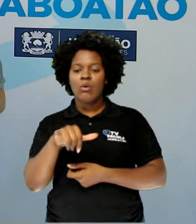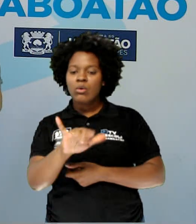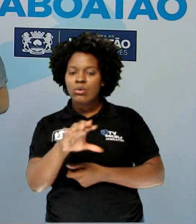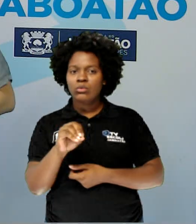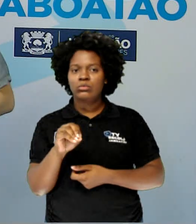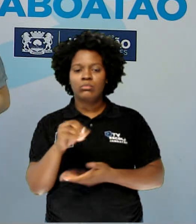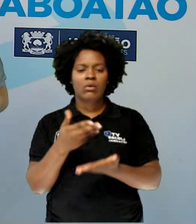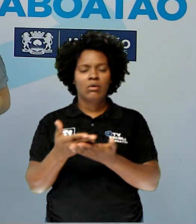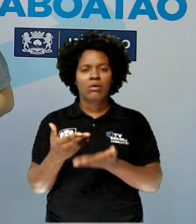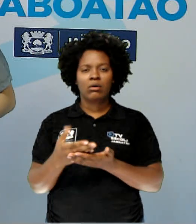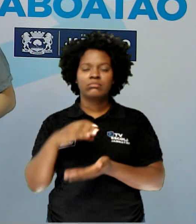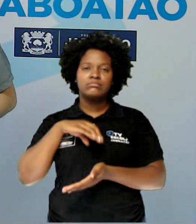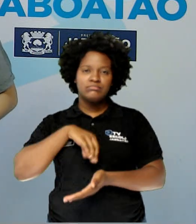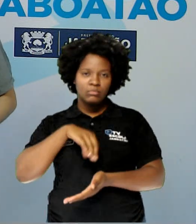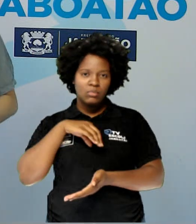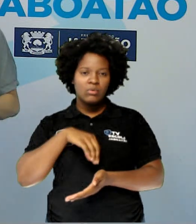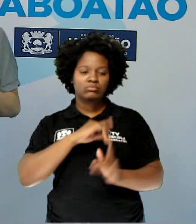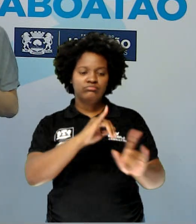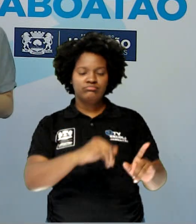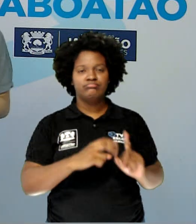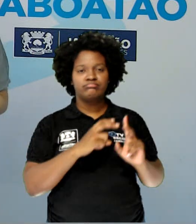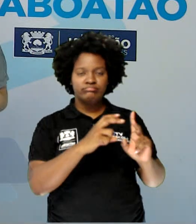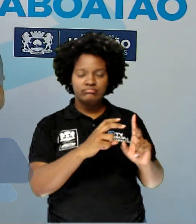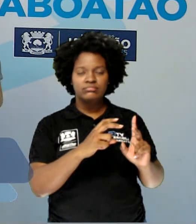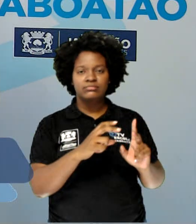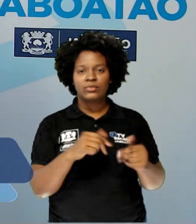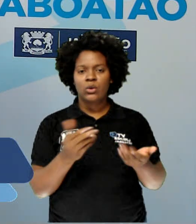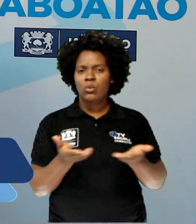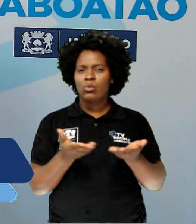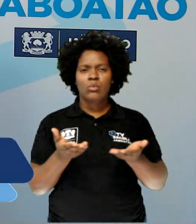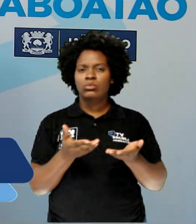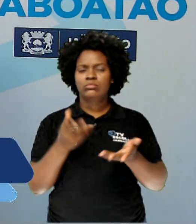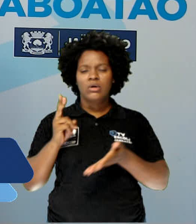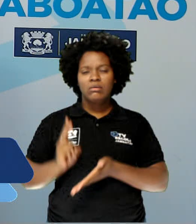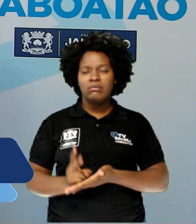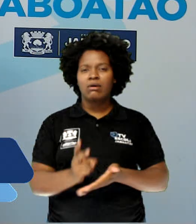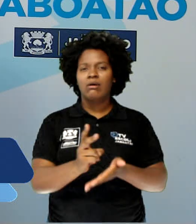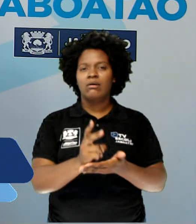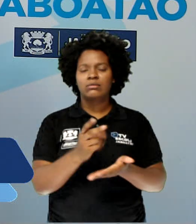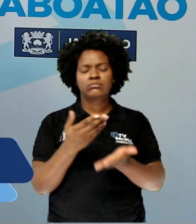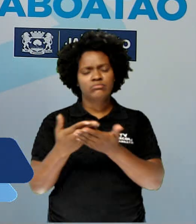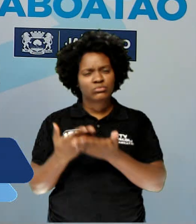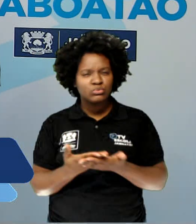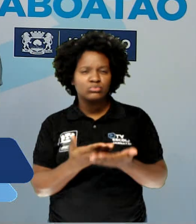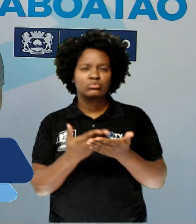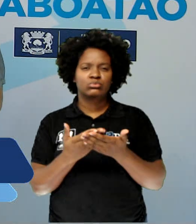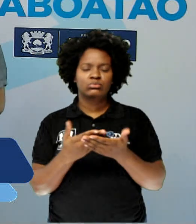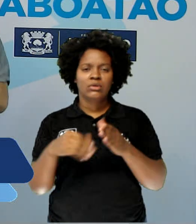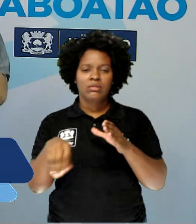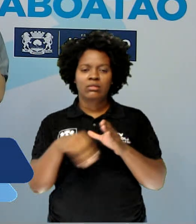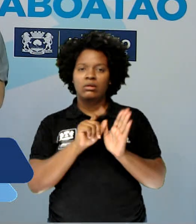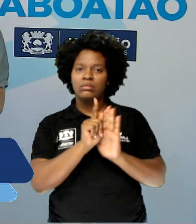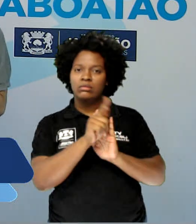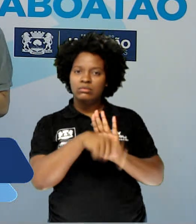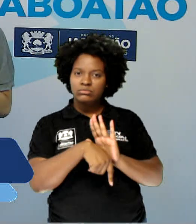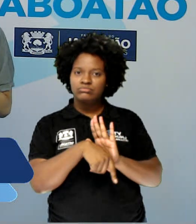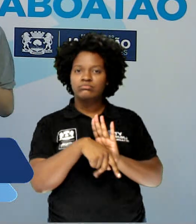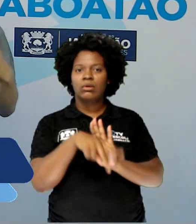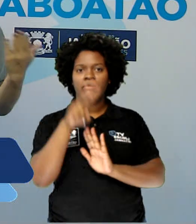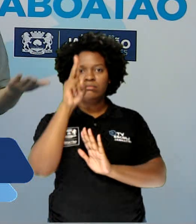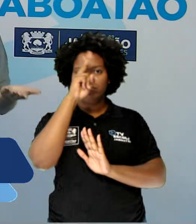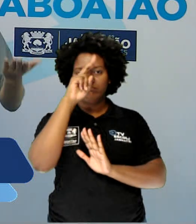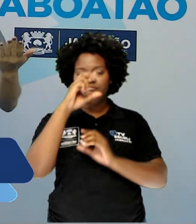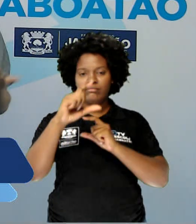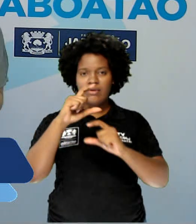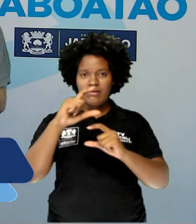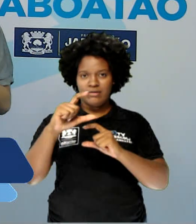portuguesa da rede Jaboatã nos Guararapes. E hoje nós vamos continuar nossos estudos dentro do gênero História em Quadrinhos,